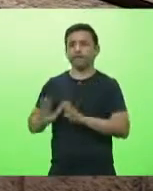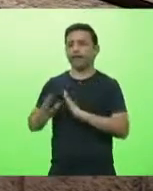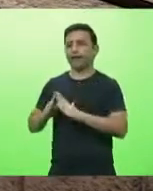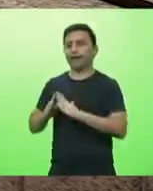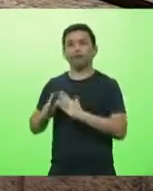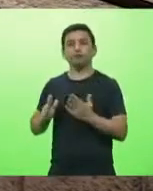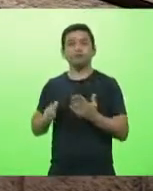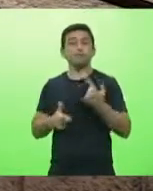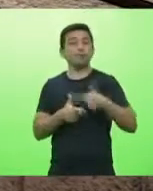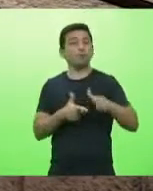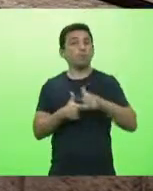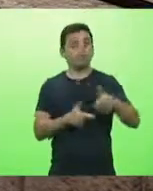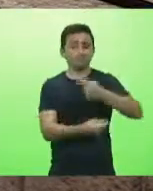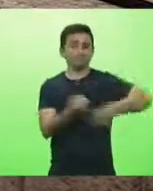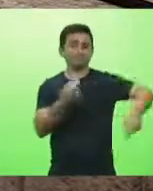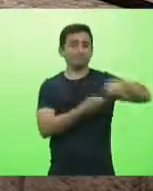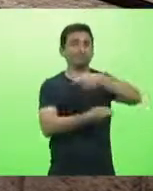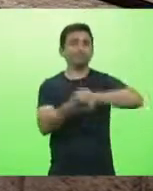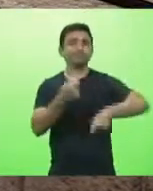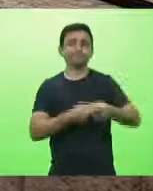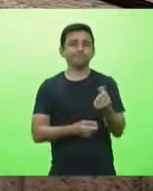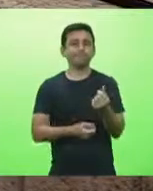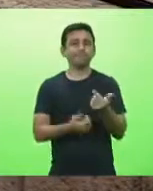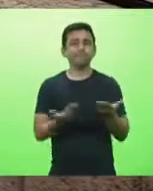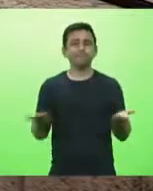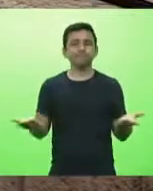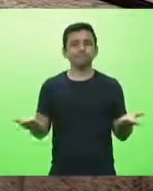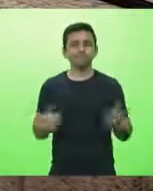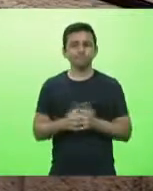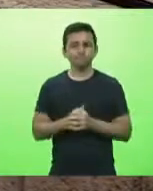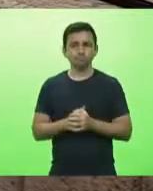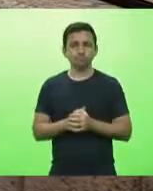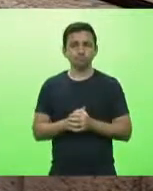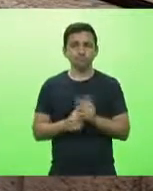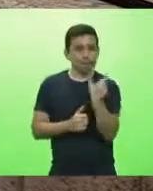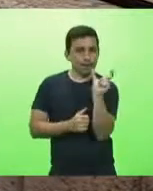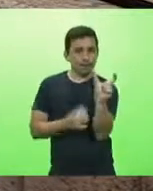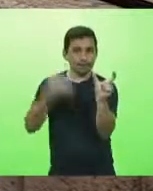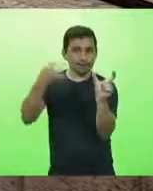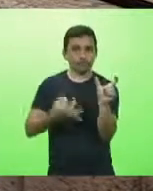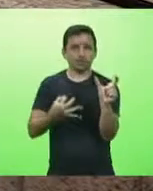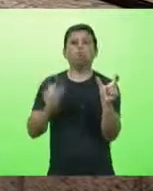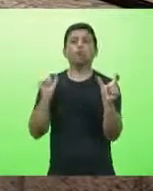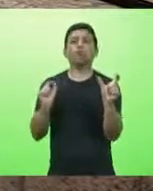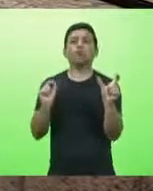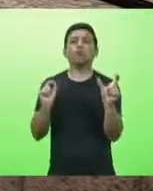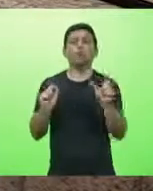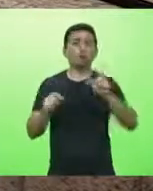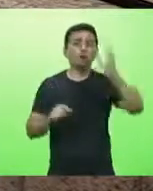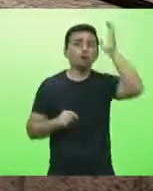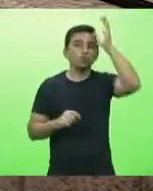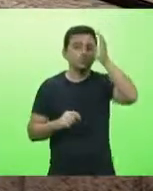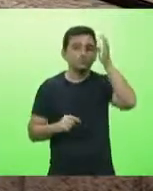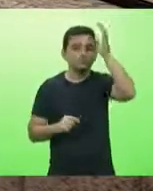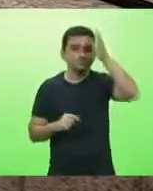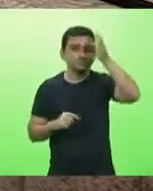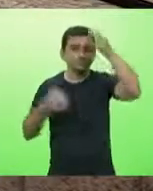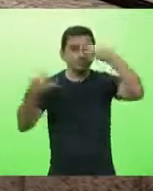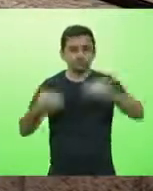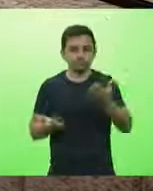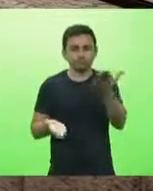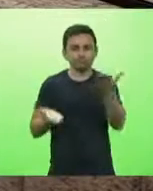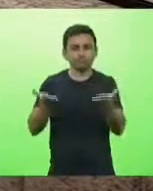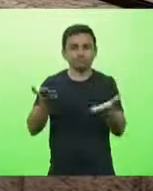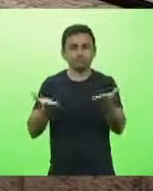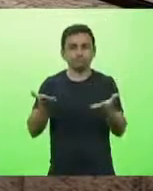situação também da economia então a palavra chave é que nós possamos ter conscientização é equilíbrio